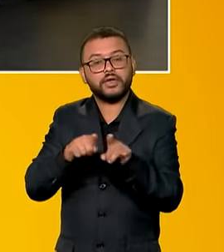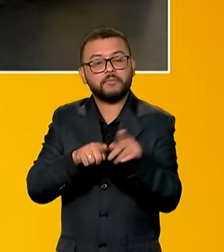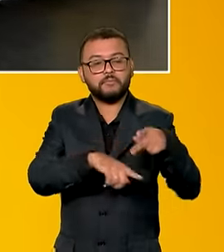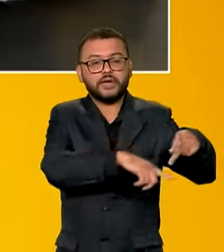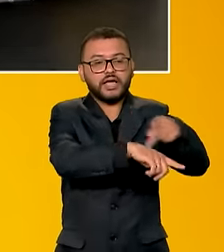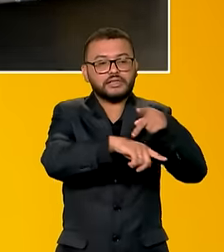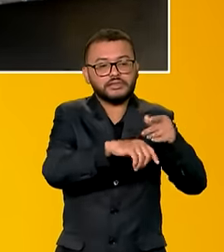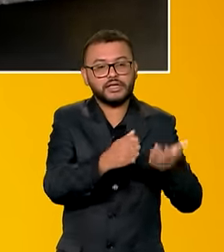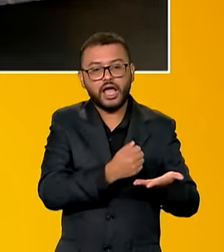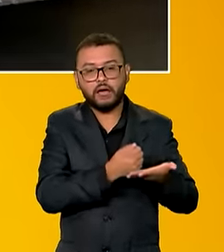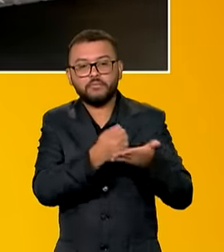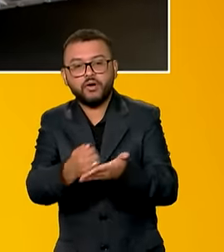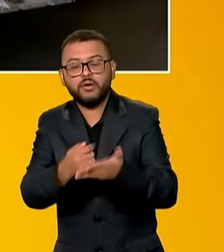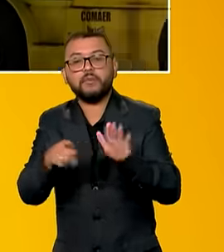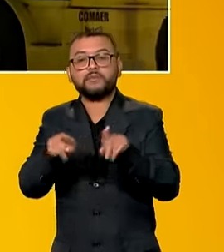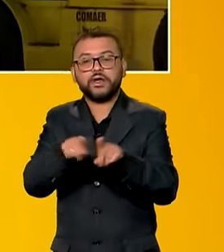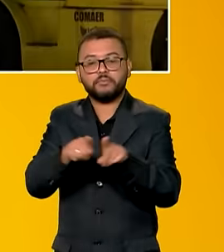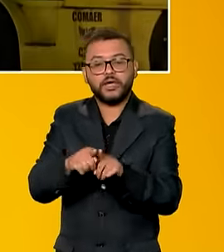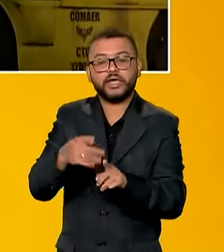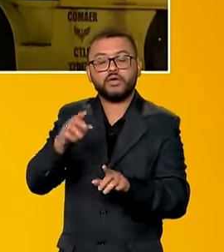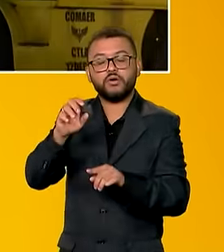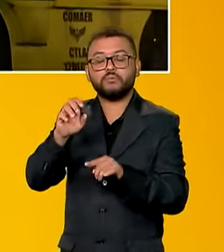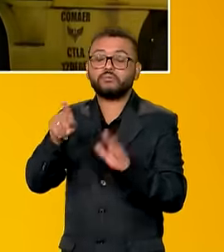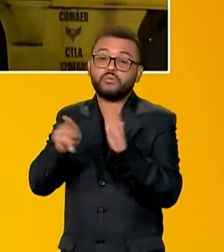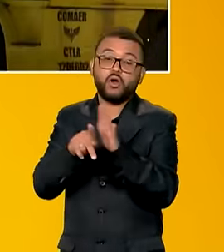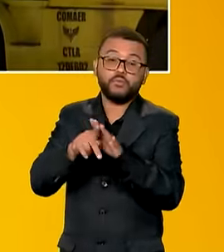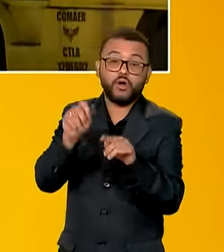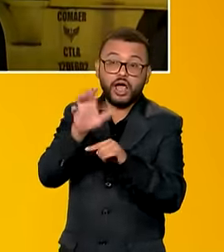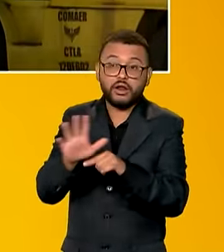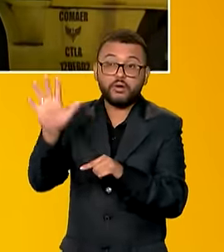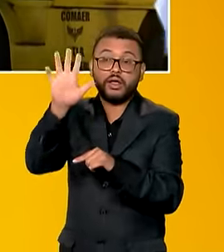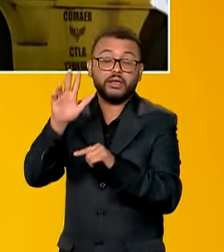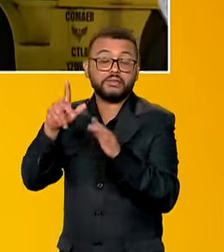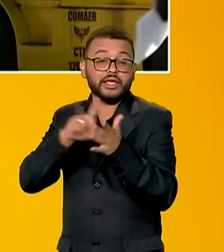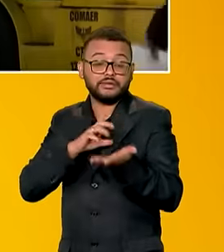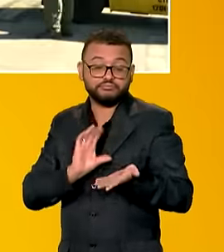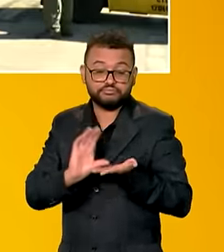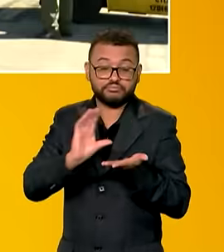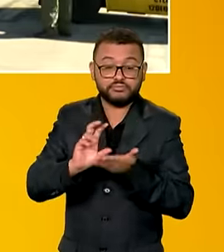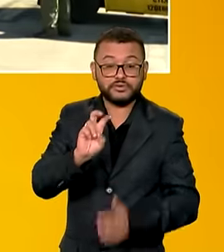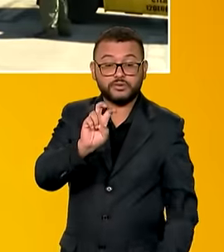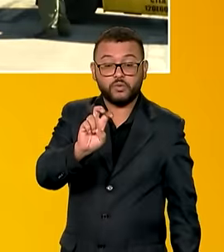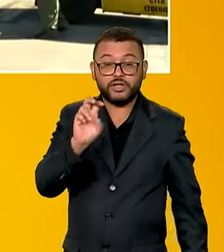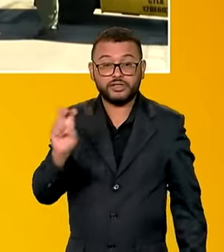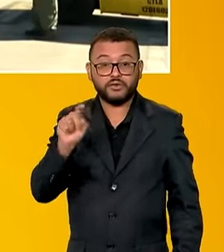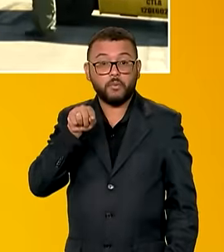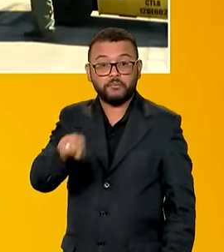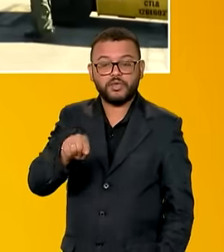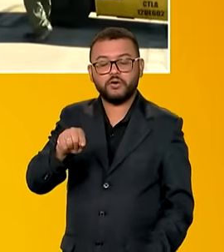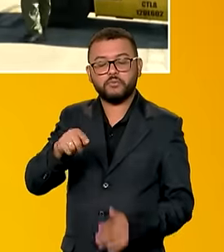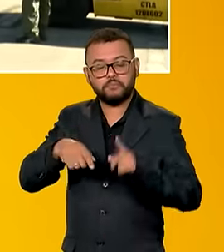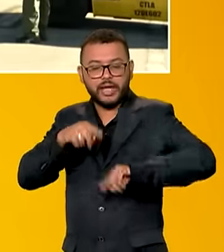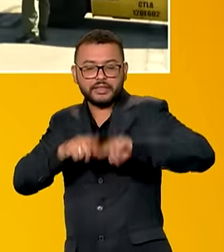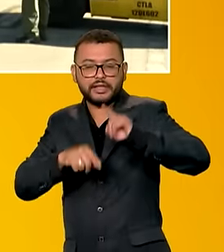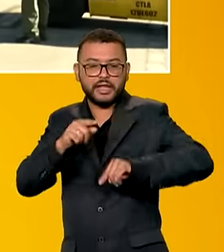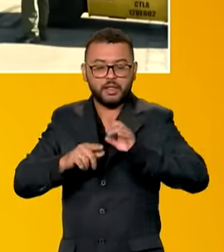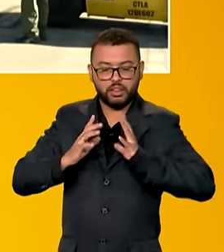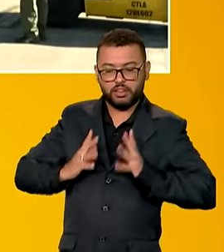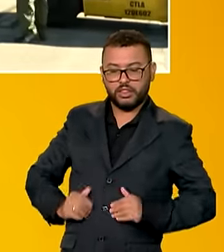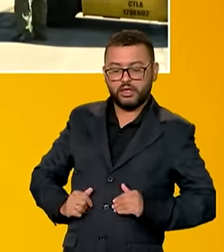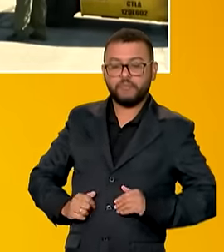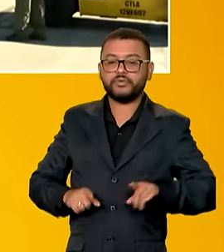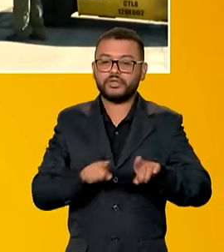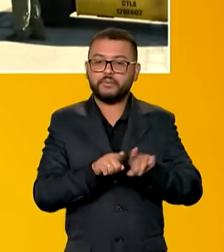países, como os Emirados Árabes Unidos, que enviaram mais de 55 mil itens de higiene, a Bolívia, que